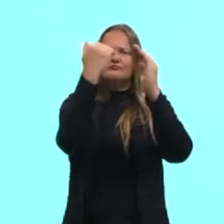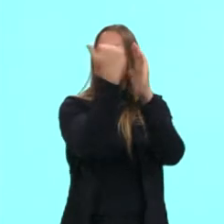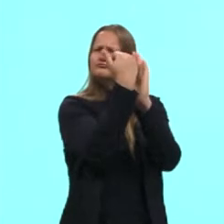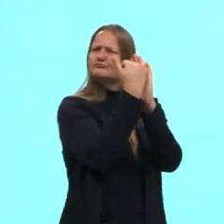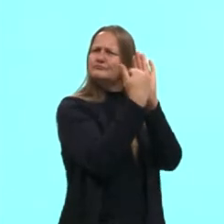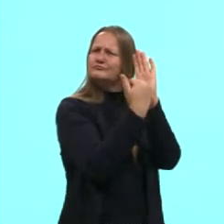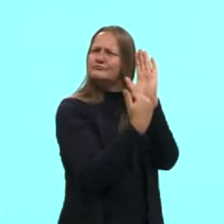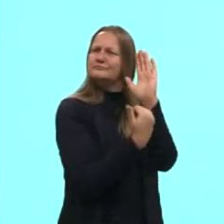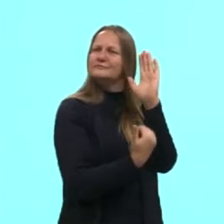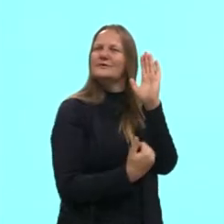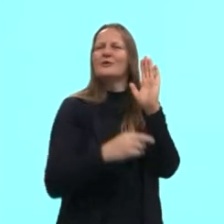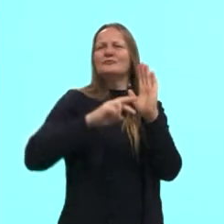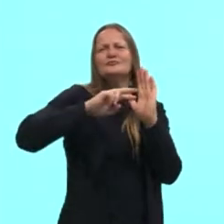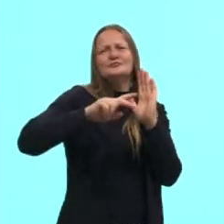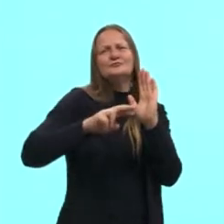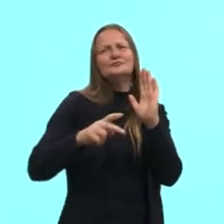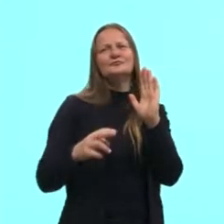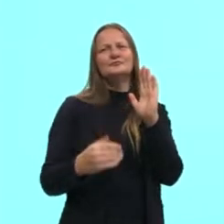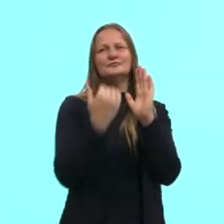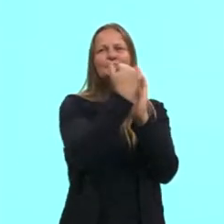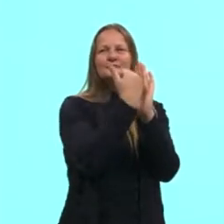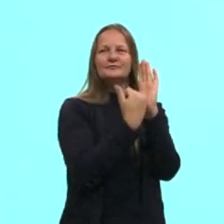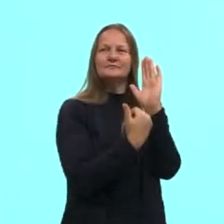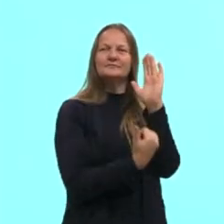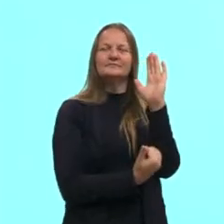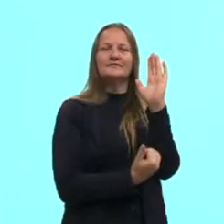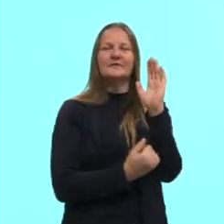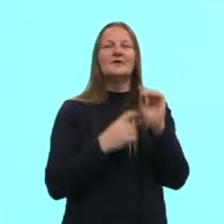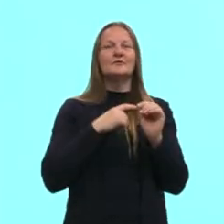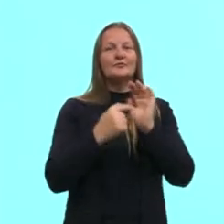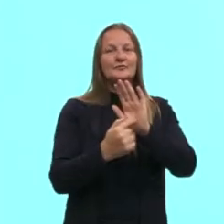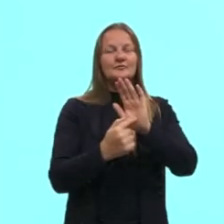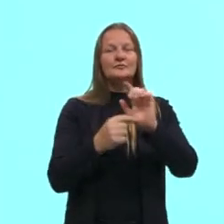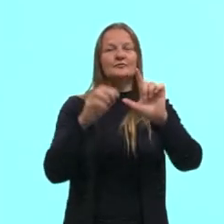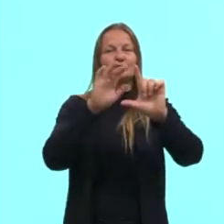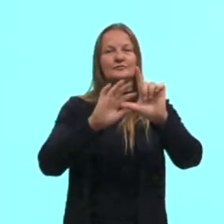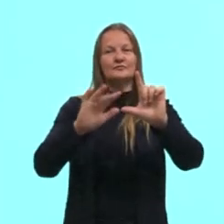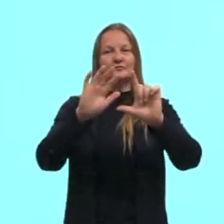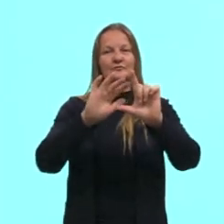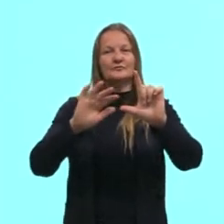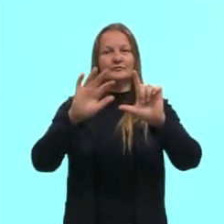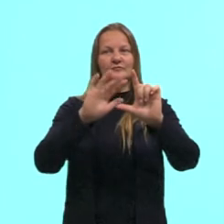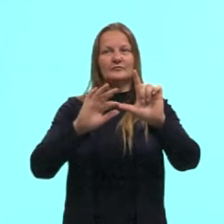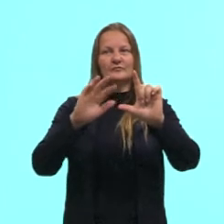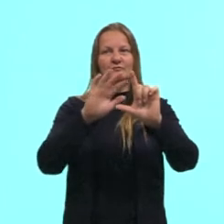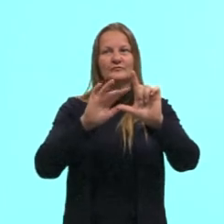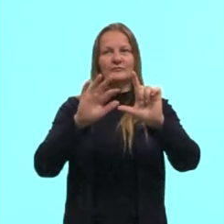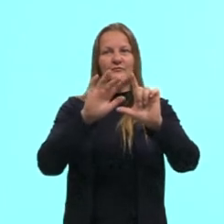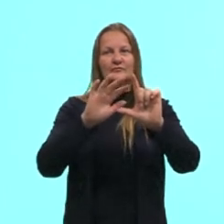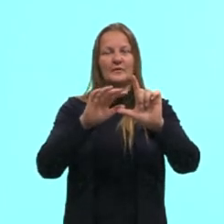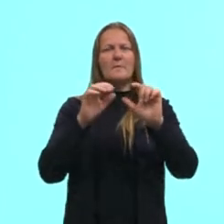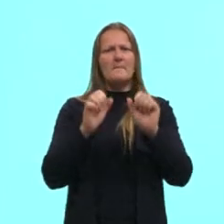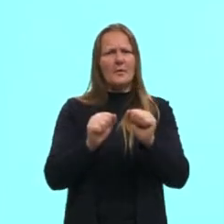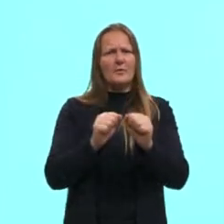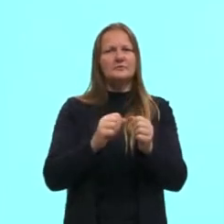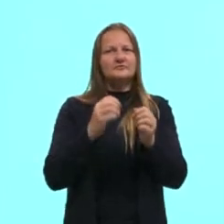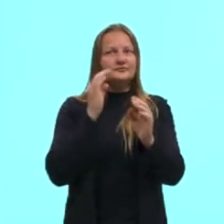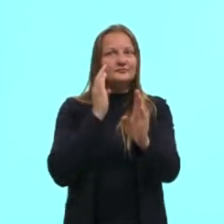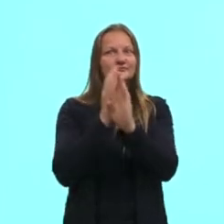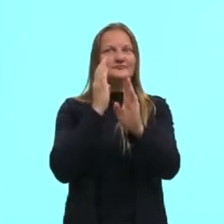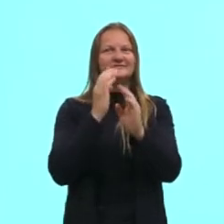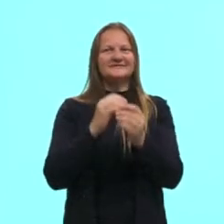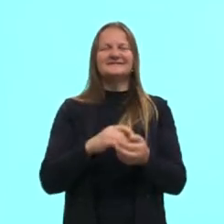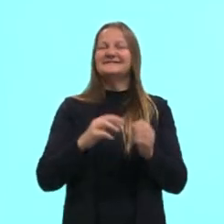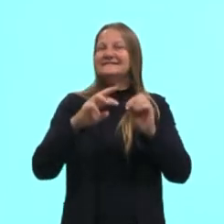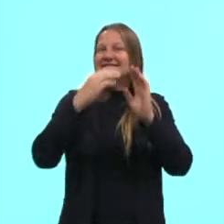vários cronistas, tá? Então, eu trouxe aqui para vocês esse link que vocês podem fazer aqui através desse